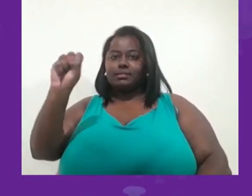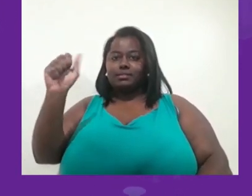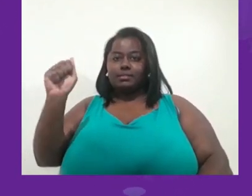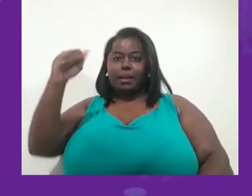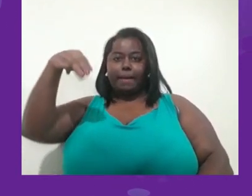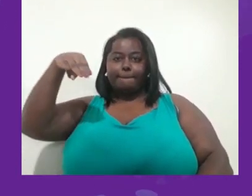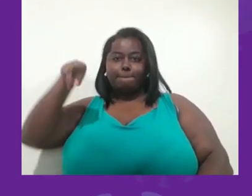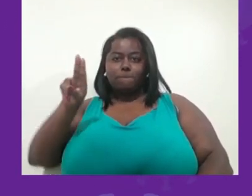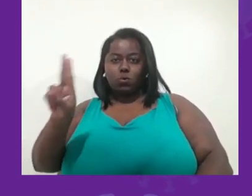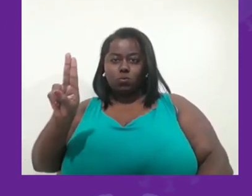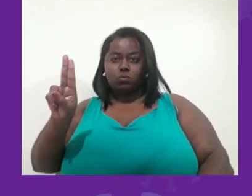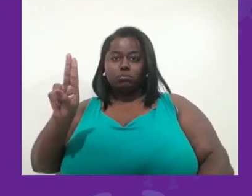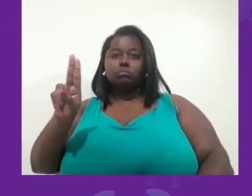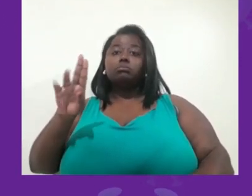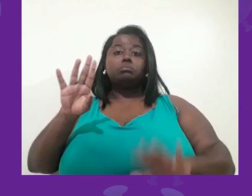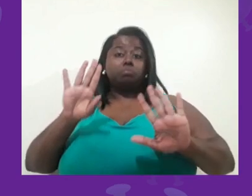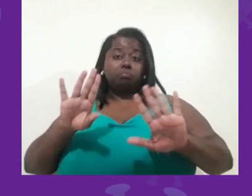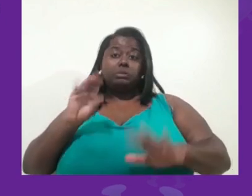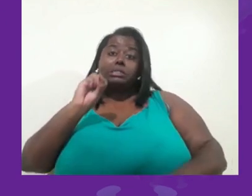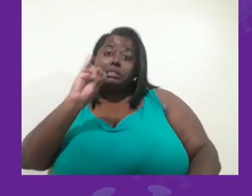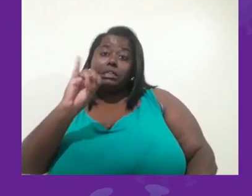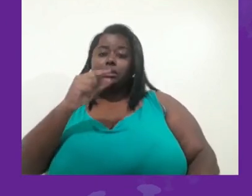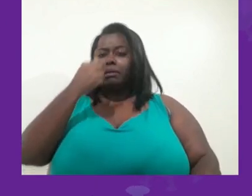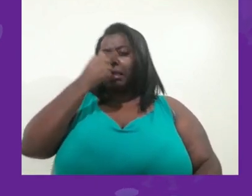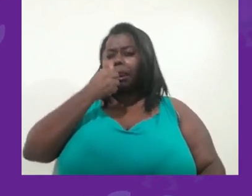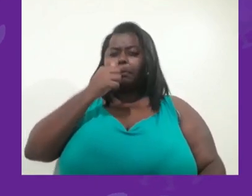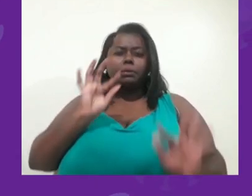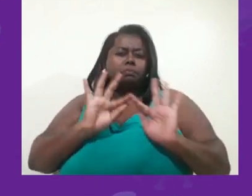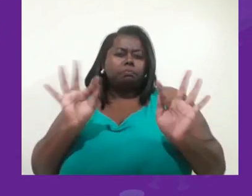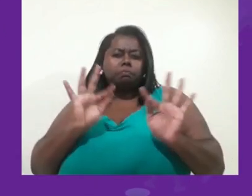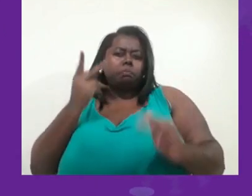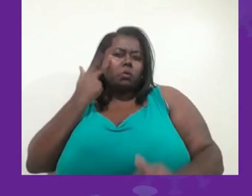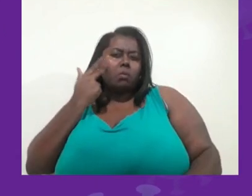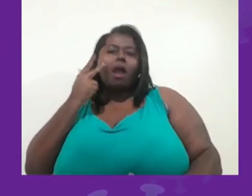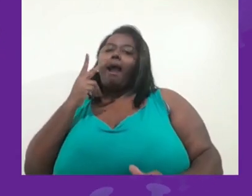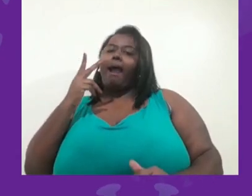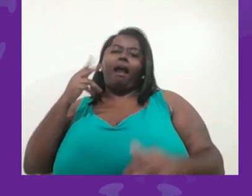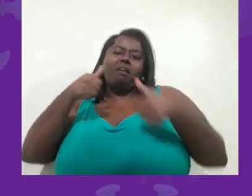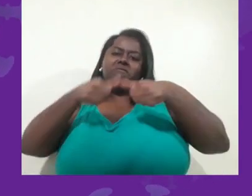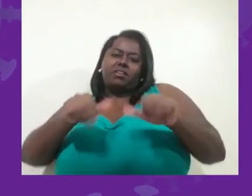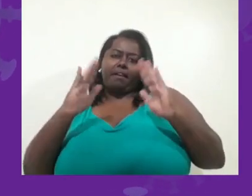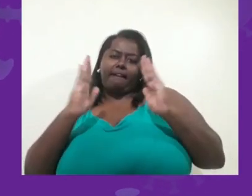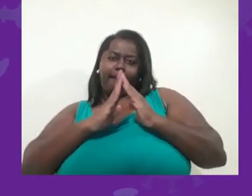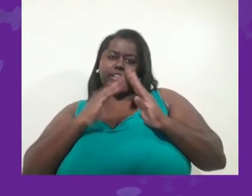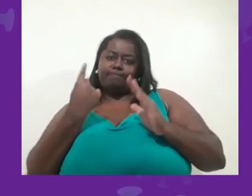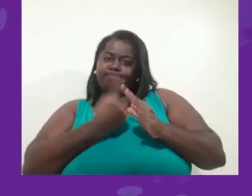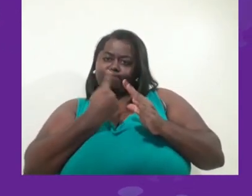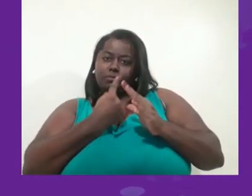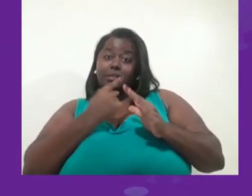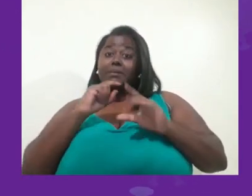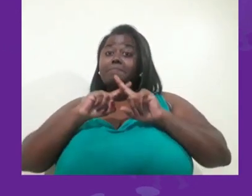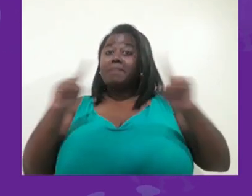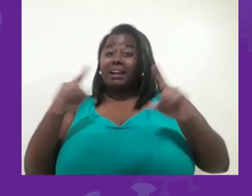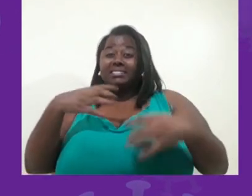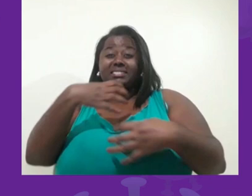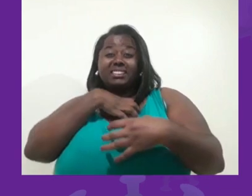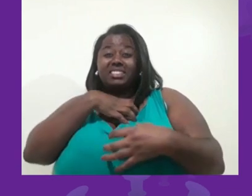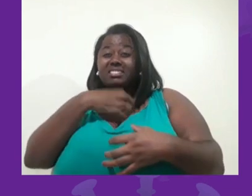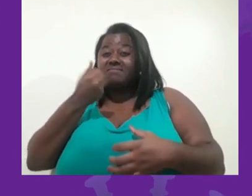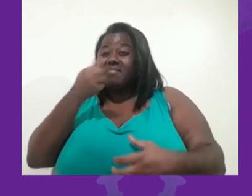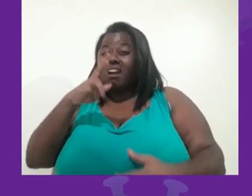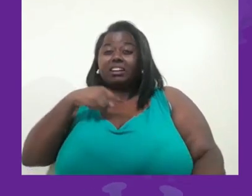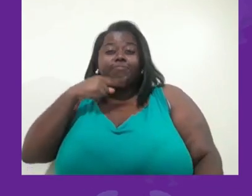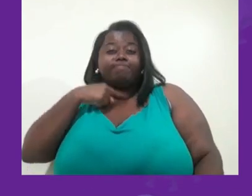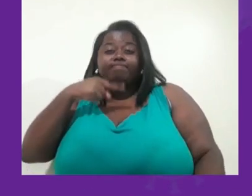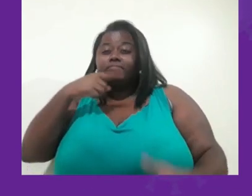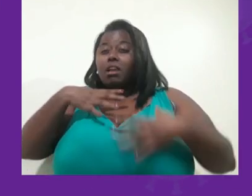em casa, tranquila, em isolamento. Mas sentiu dificuldade de respirar, esse é é o sinal de alerta. Aí, então, ela